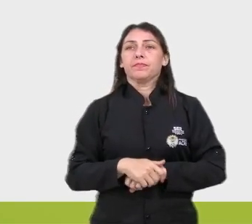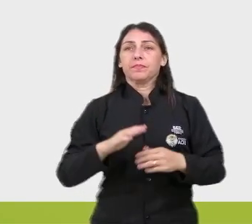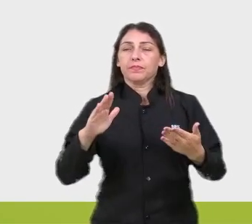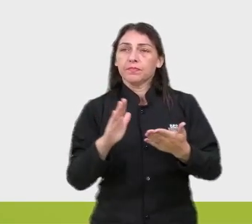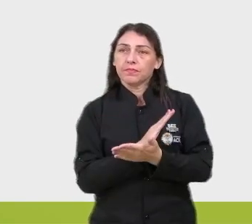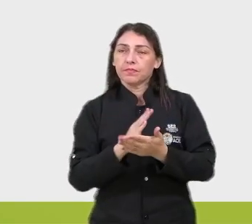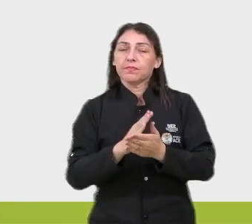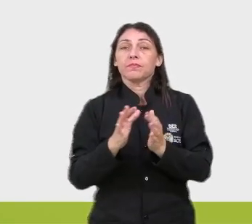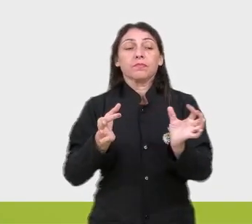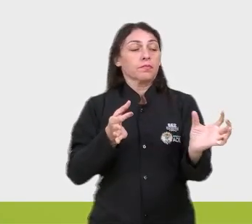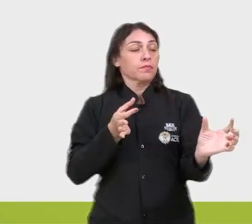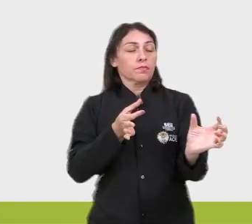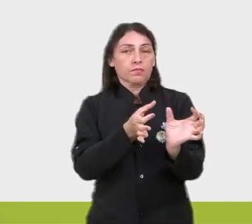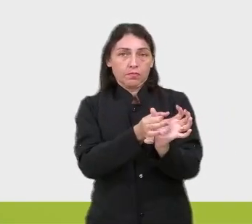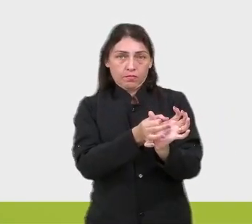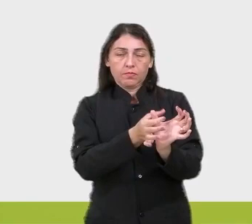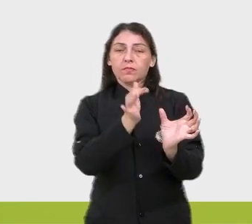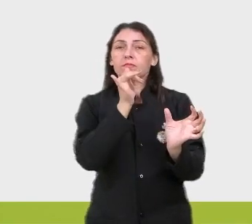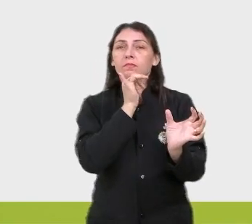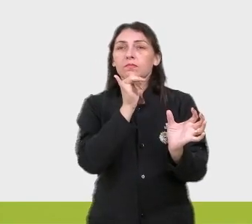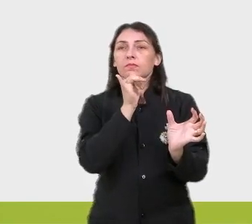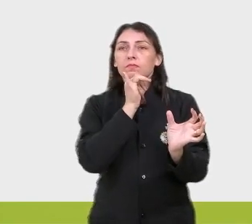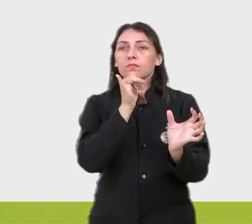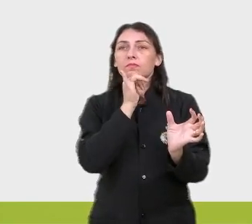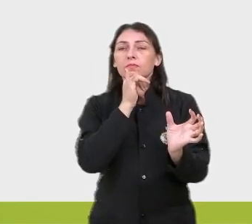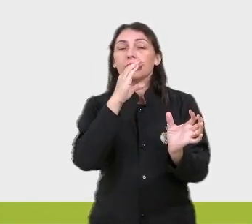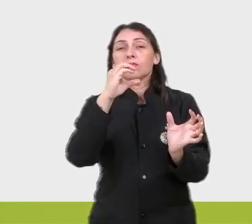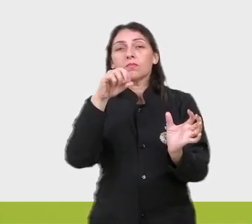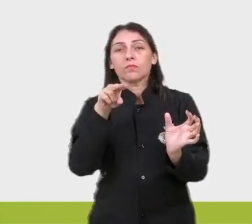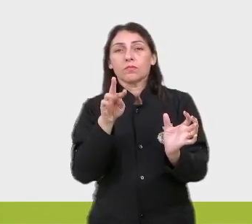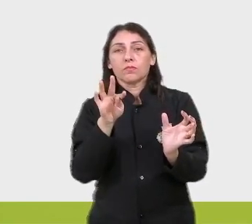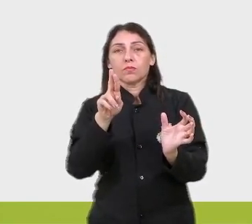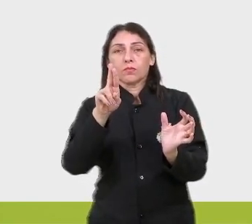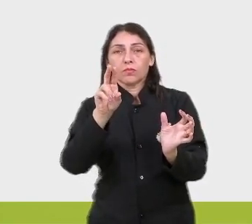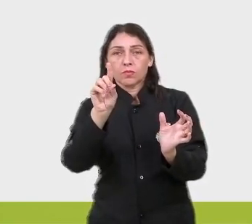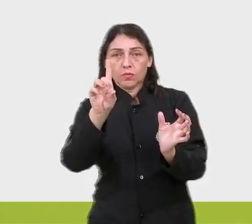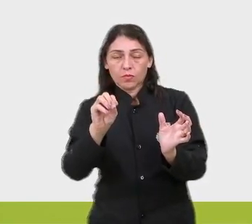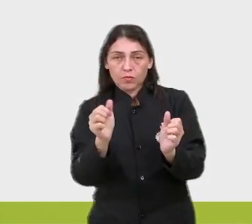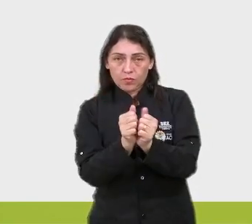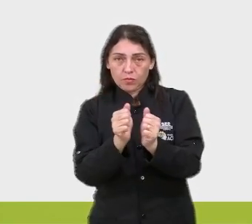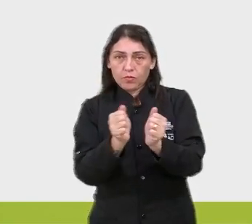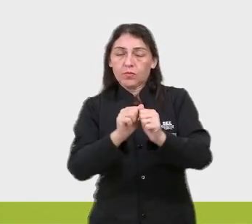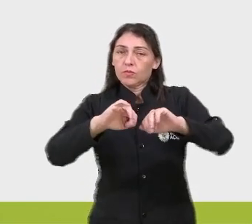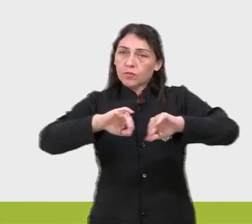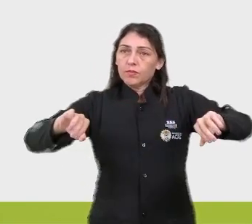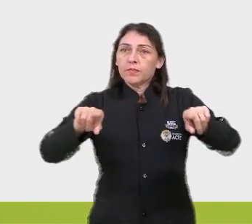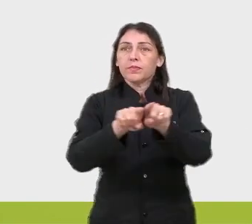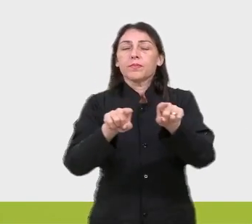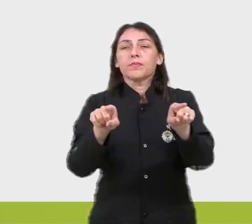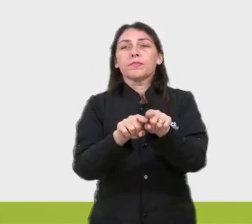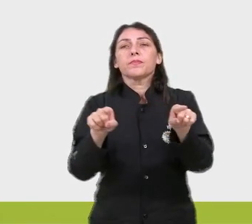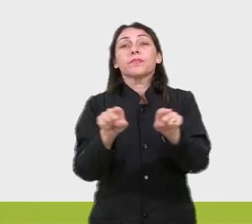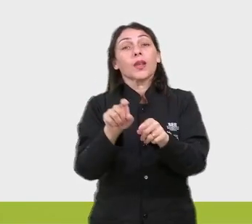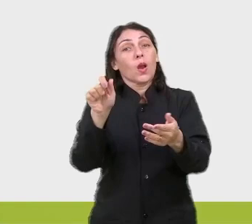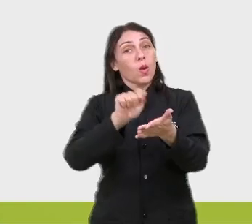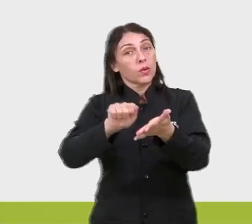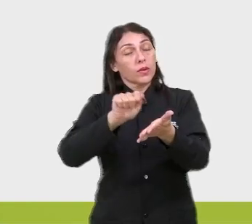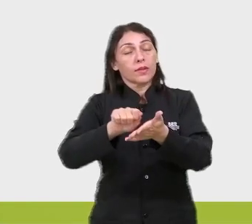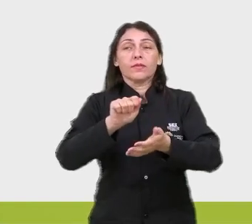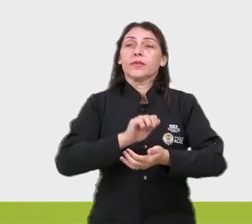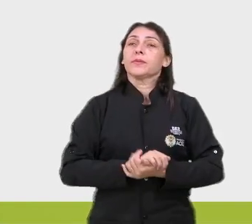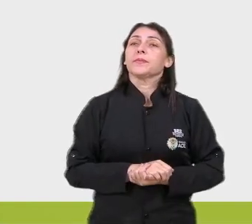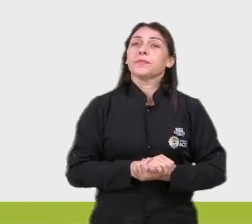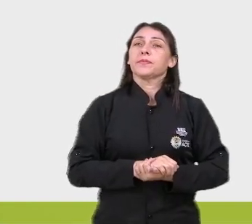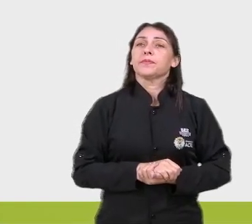Algumas conjunções, por exemplo, aqui, ó, o contudo junto, contudo separado, né, também a questão ortográfica.